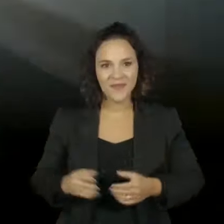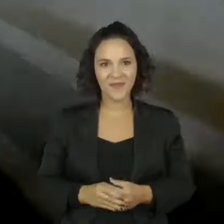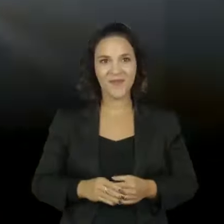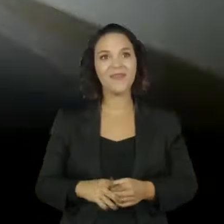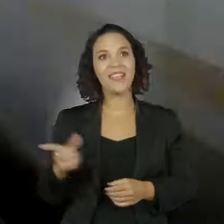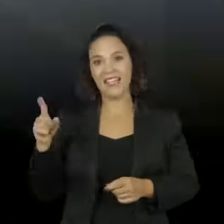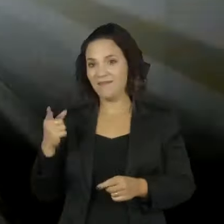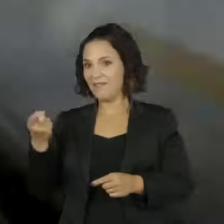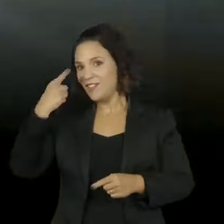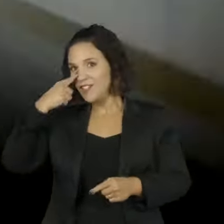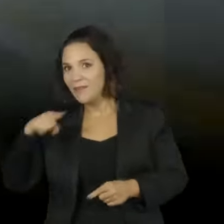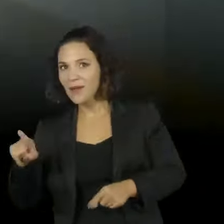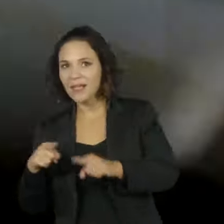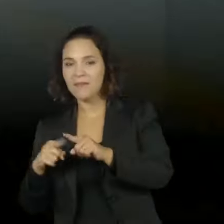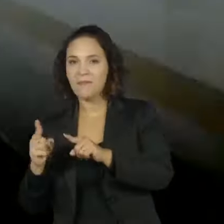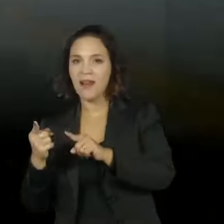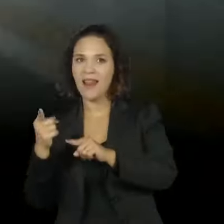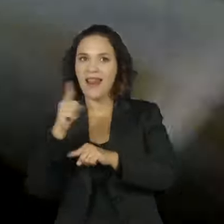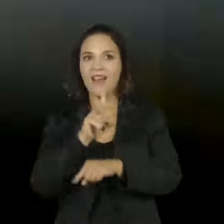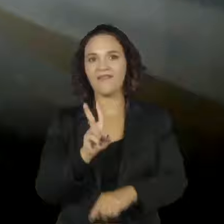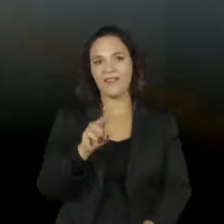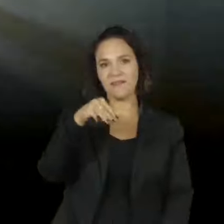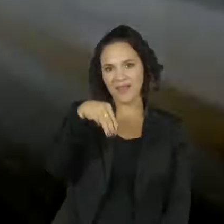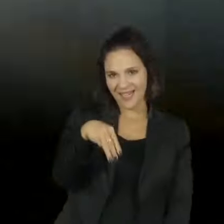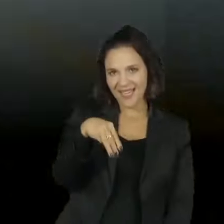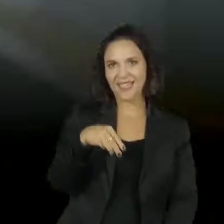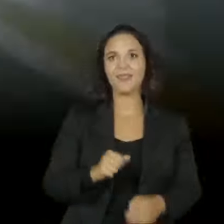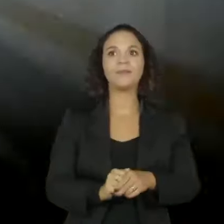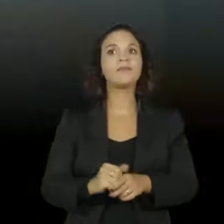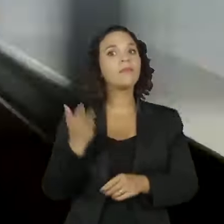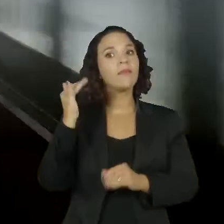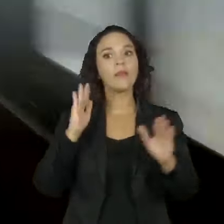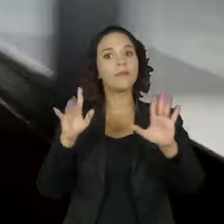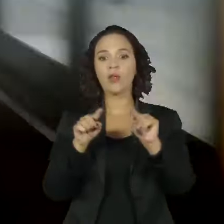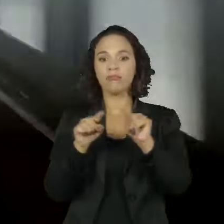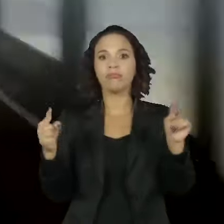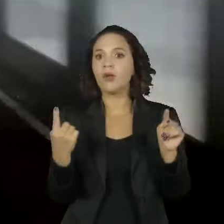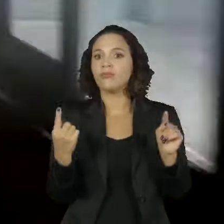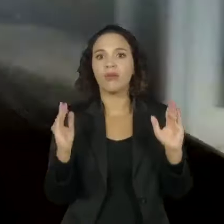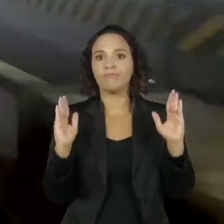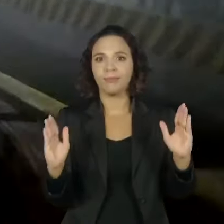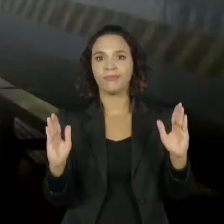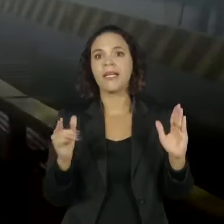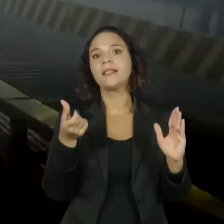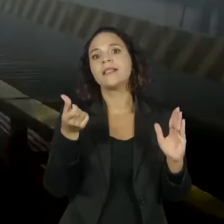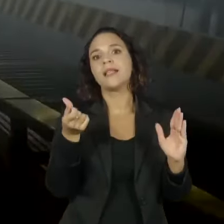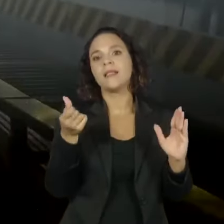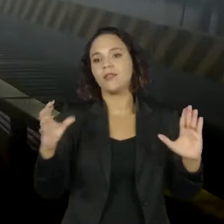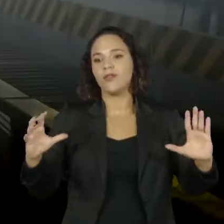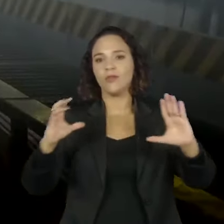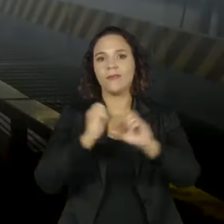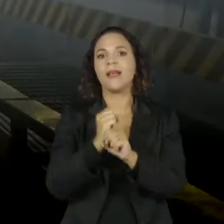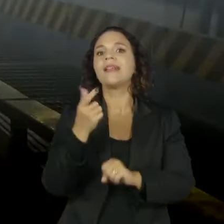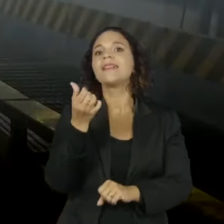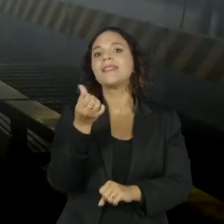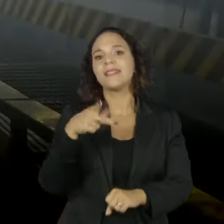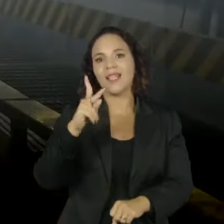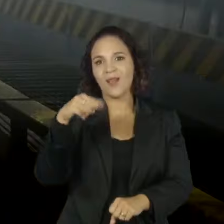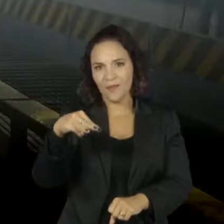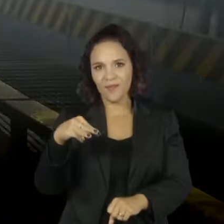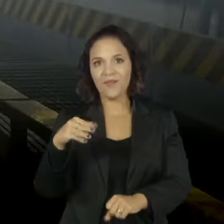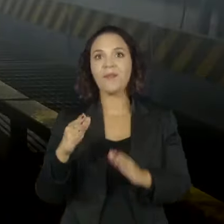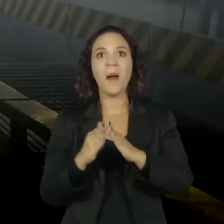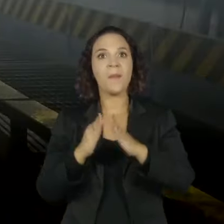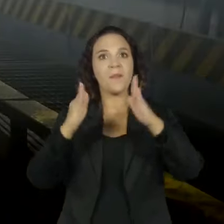das estações Jabaquara à Vila Mariana. Na época, só existia esse trecho, que somava seis quilômetros. A ampliação